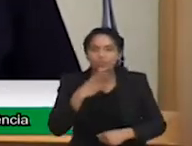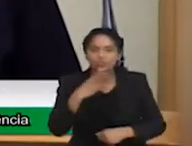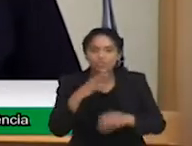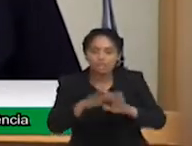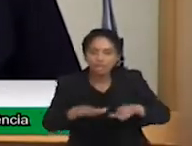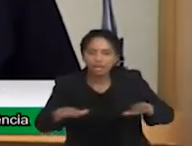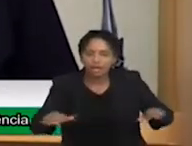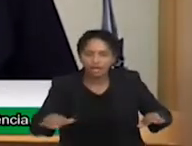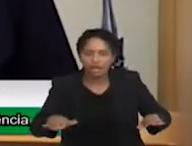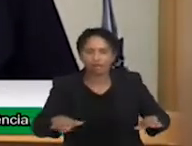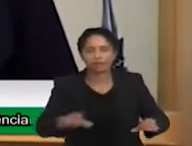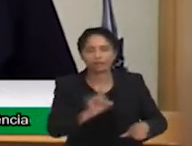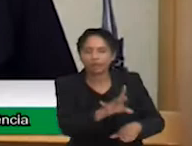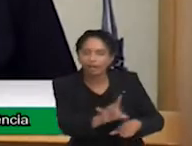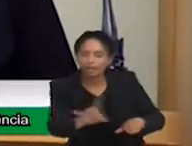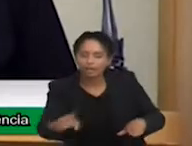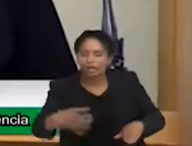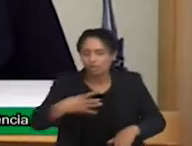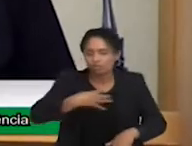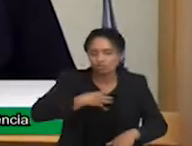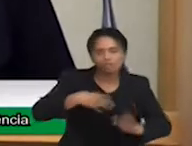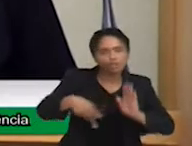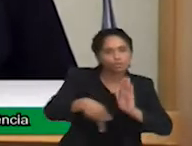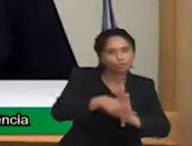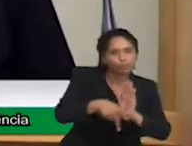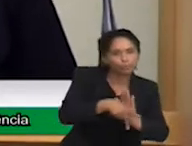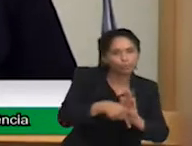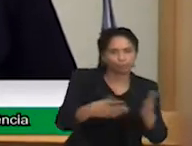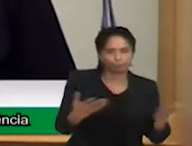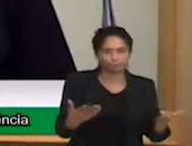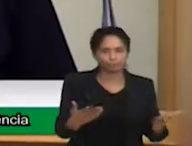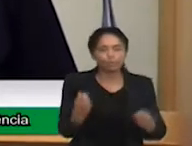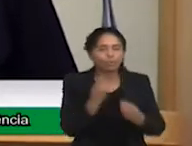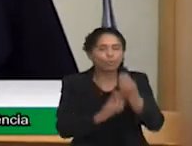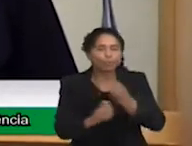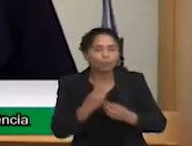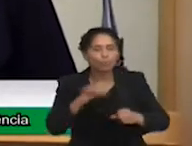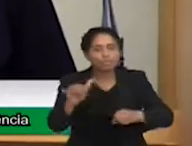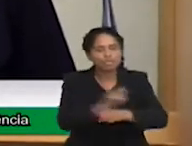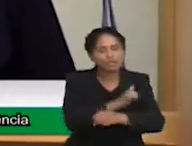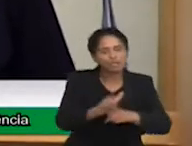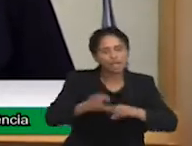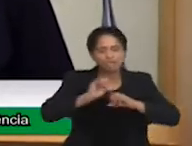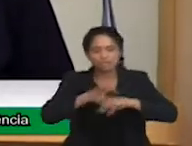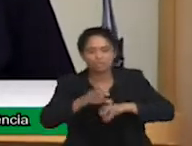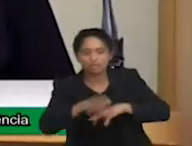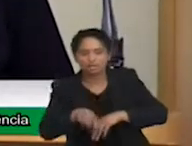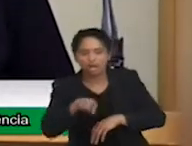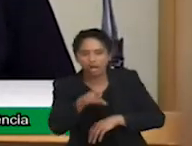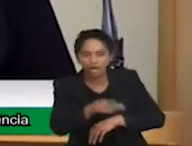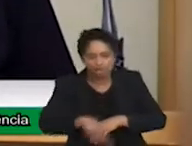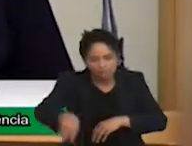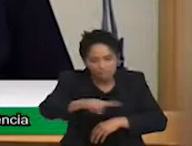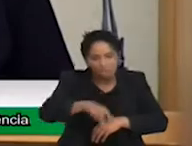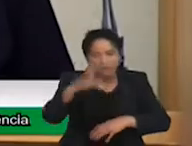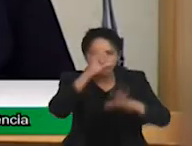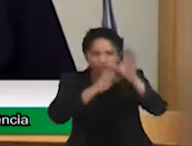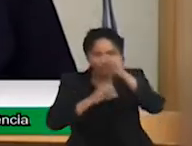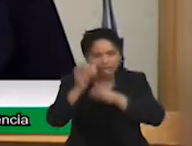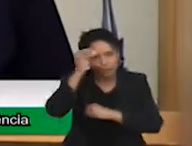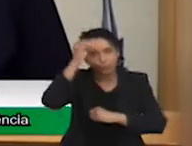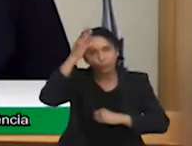muito distante da nossa realidade. Inclusão sem equidade não é inclusão, é